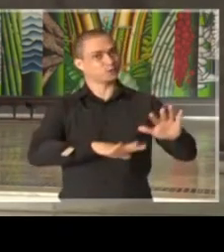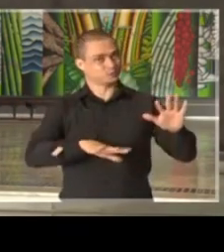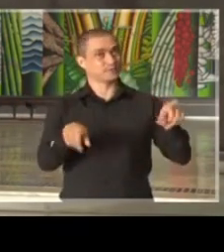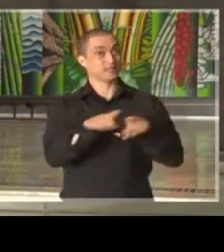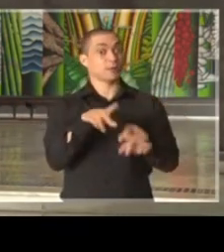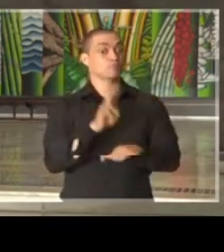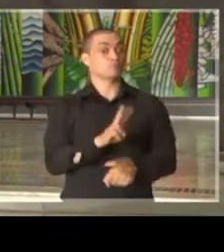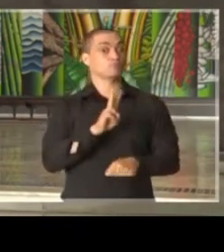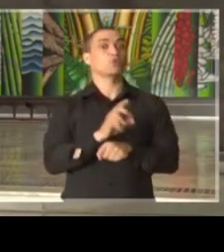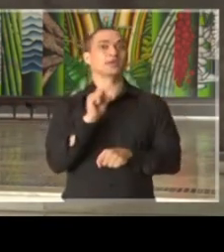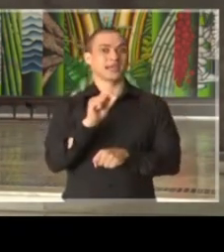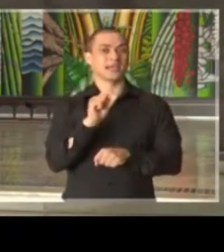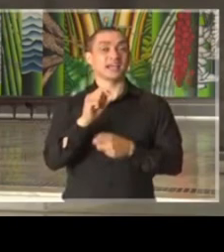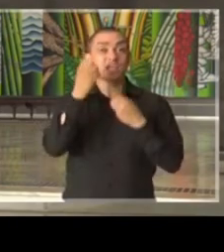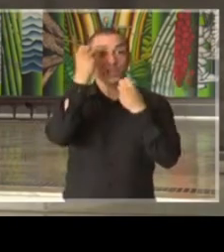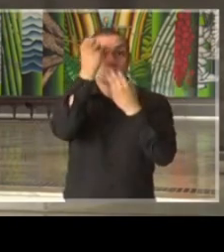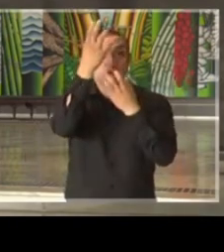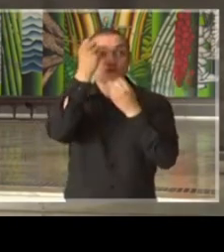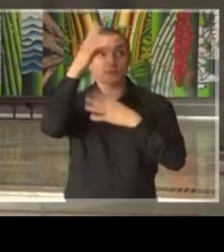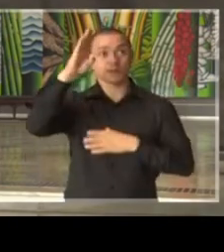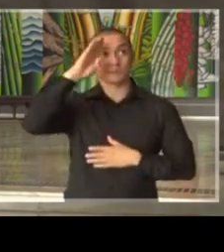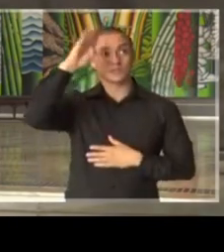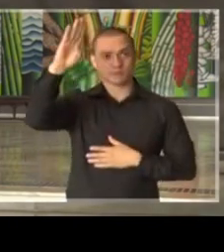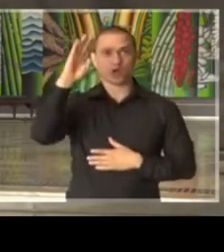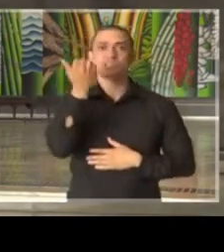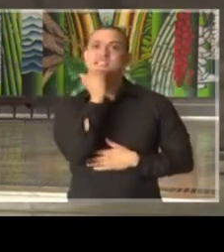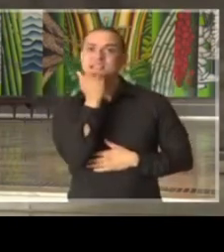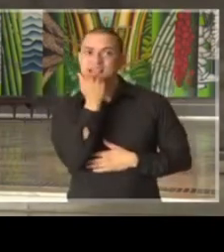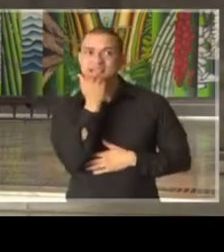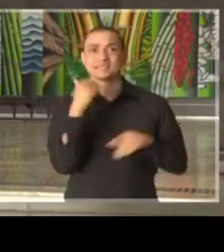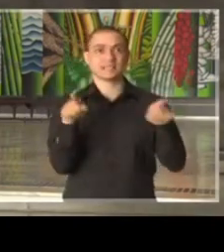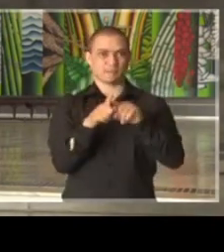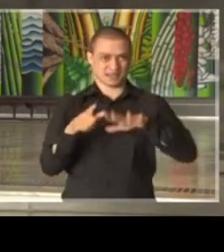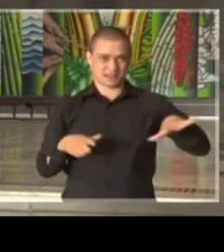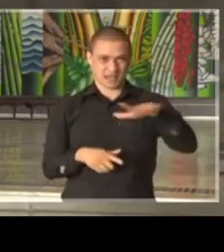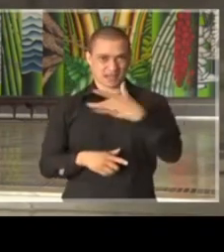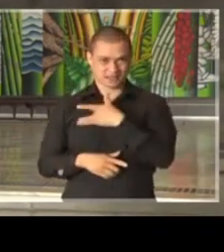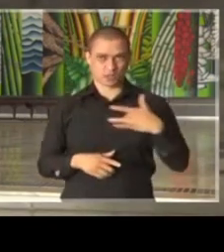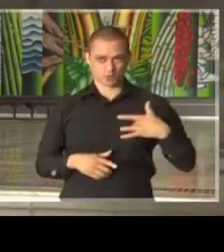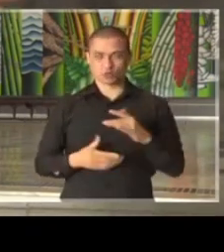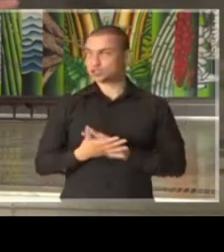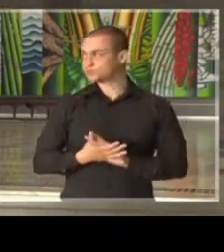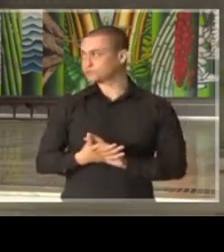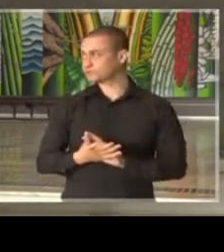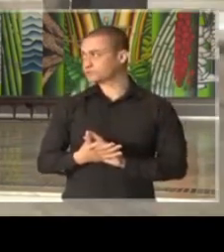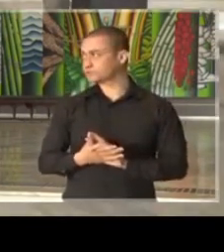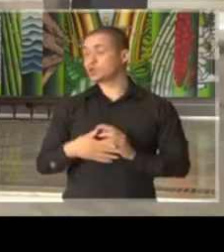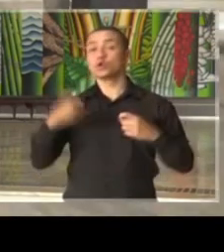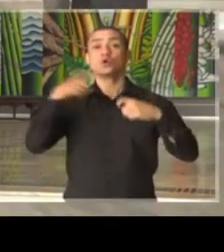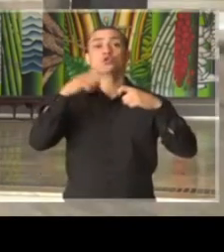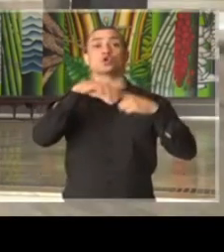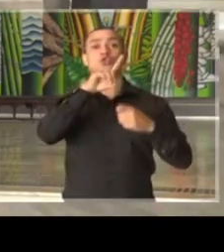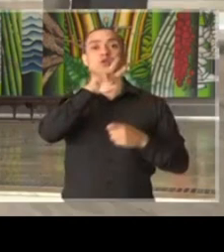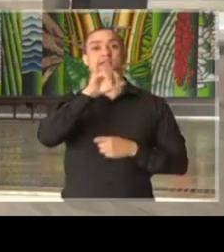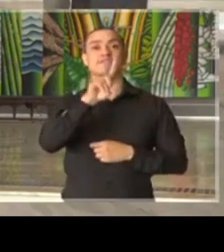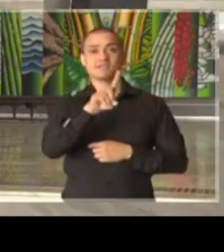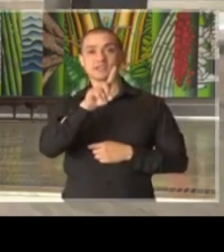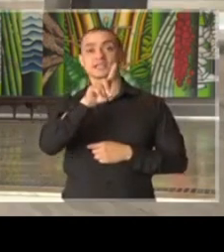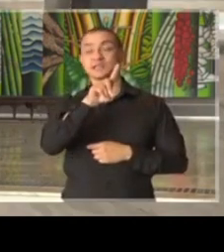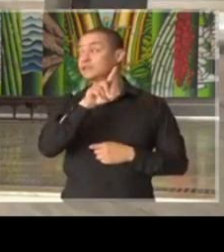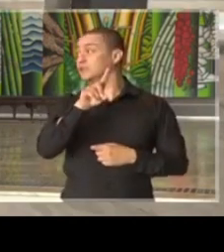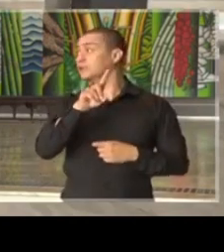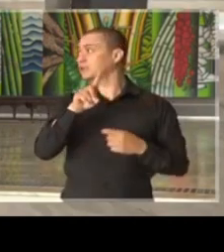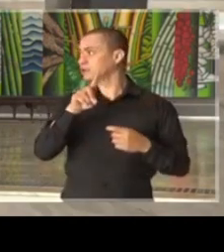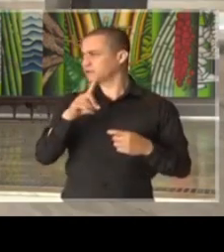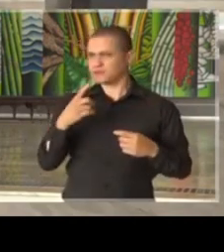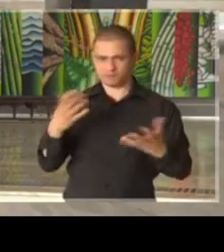amparado em informações científicas da área de saúde. Doutor Davi Uip, doutor Guerma, e na sequência